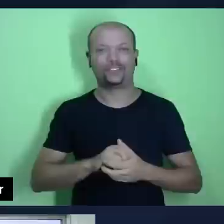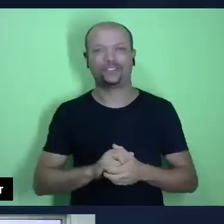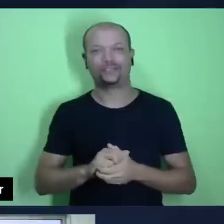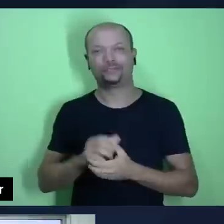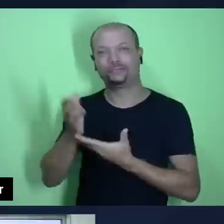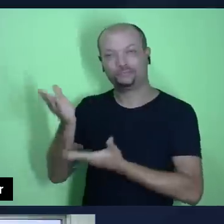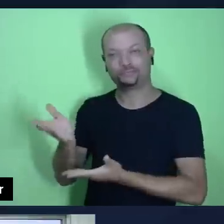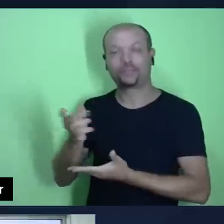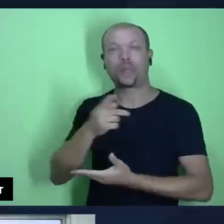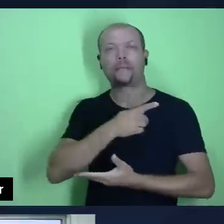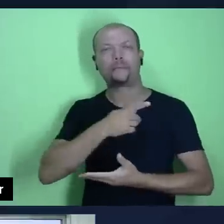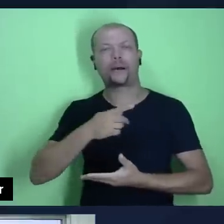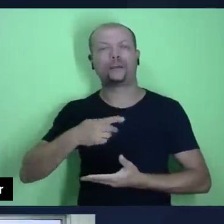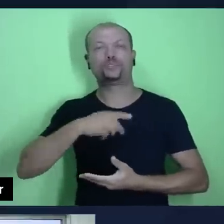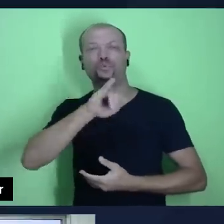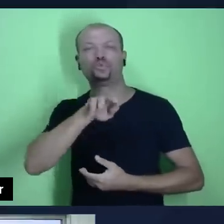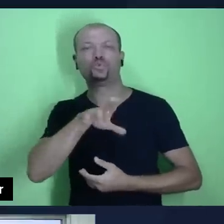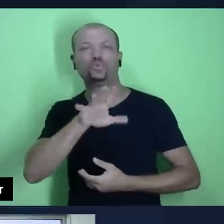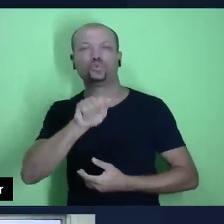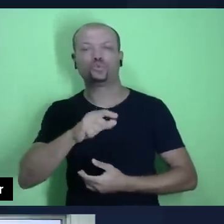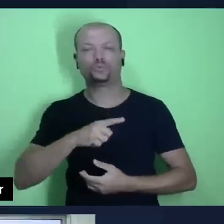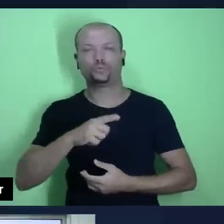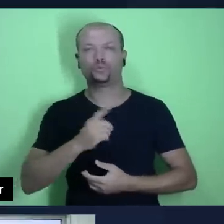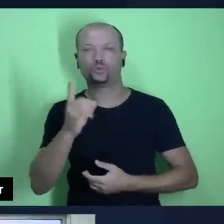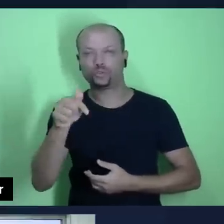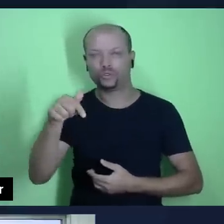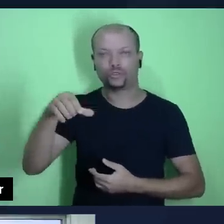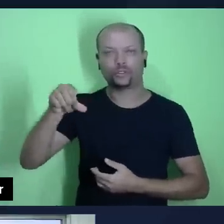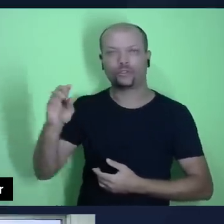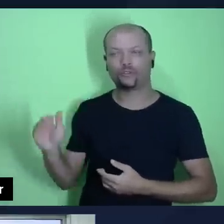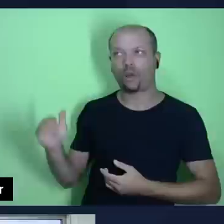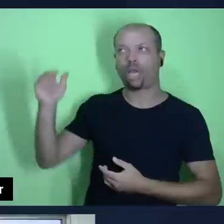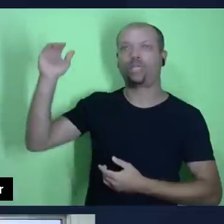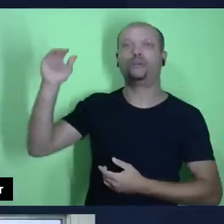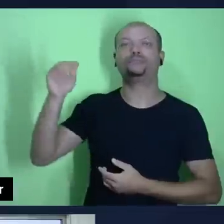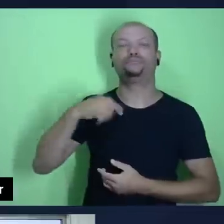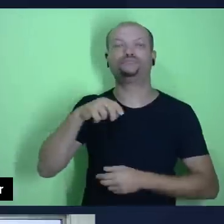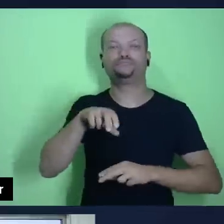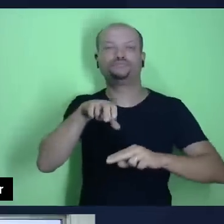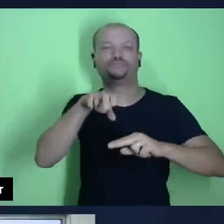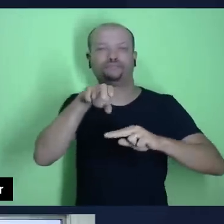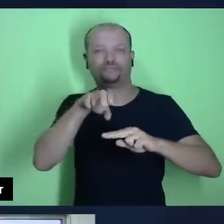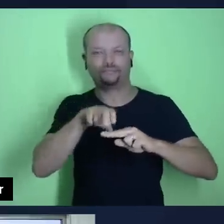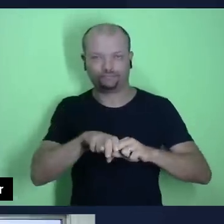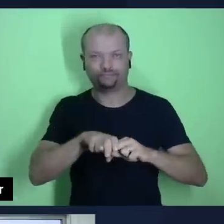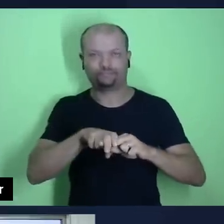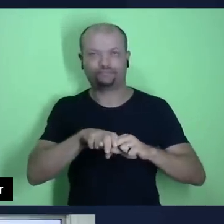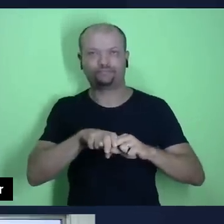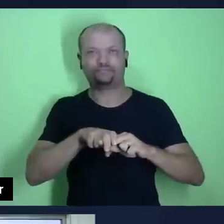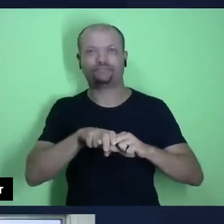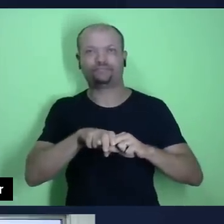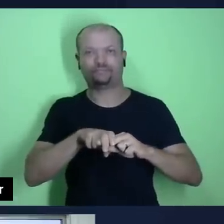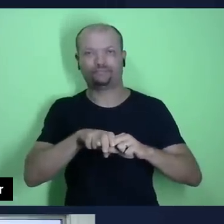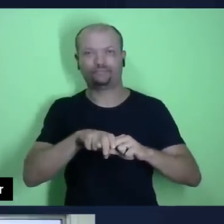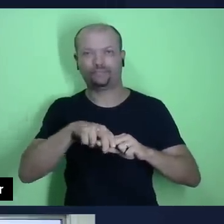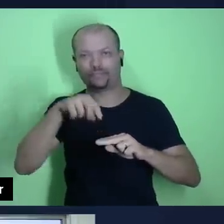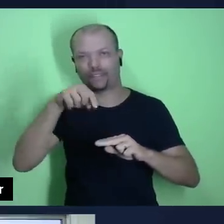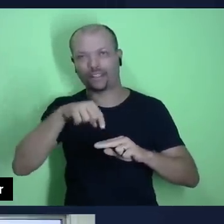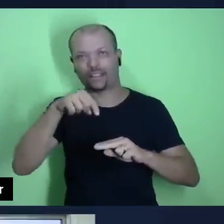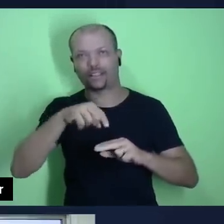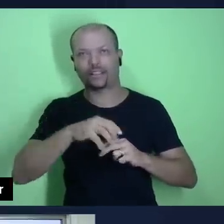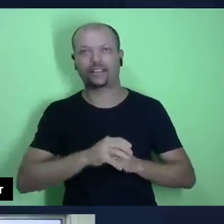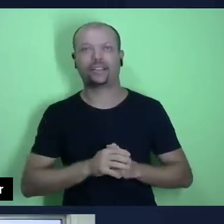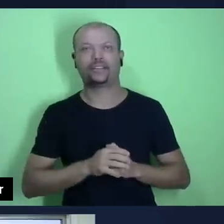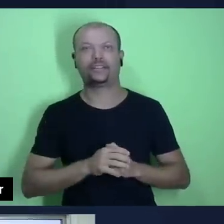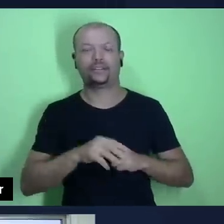tenho um e setenta e nove de altura, neste momento eu estou sentado em uma cadeira aqui no meu